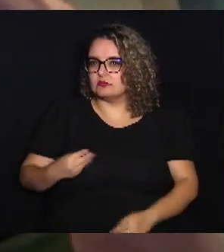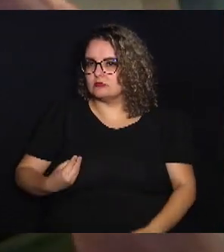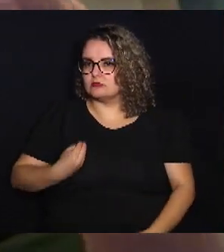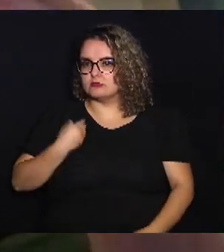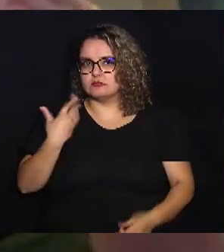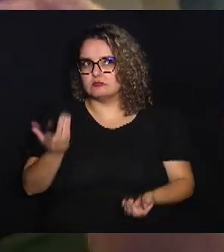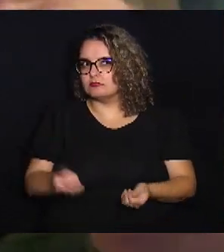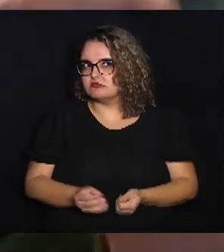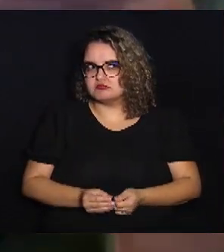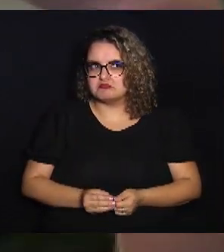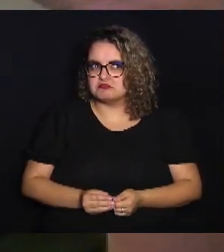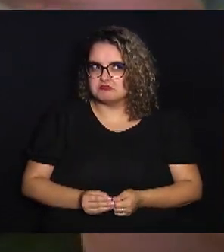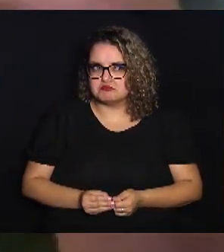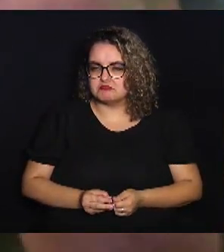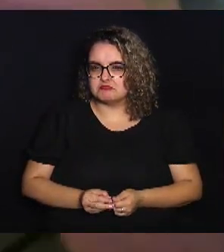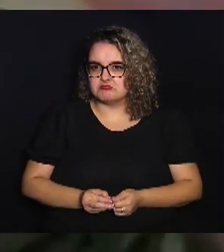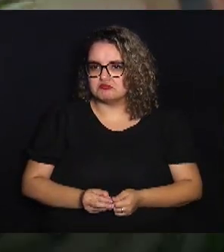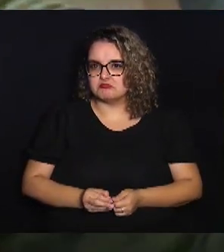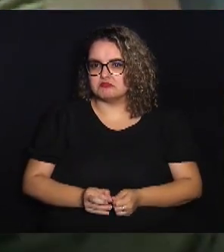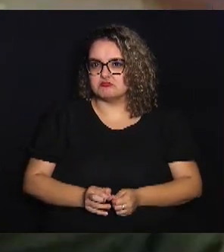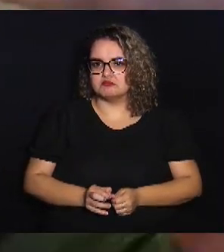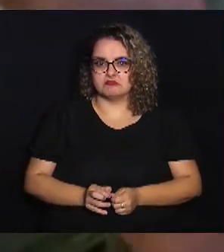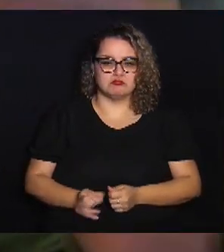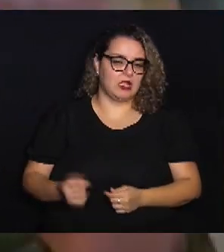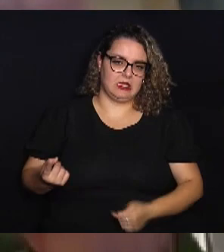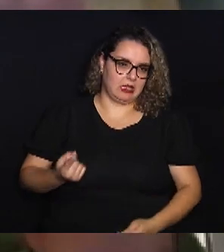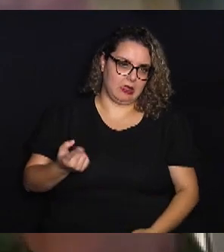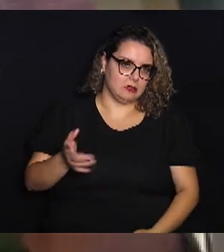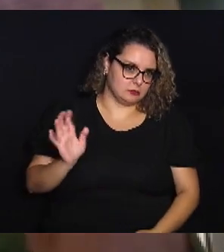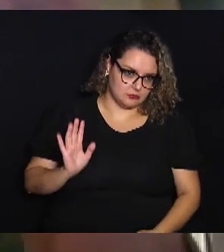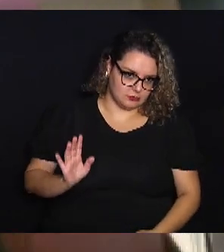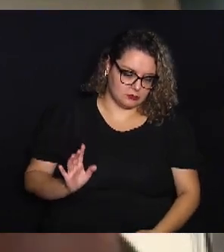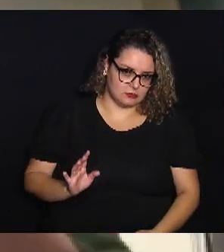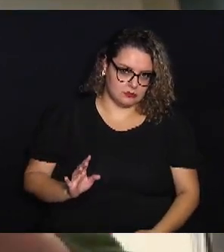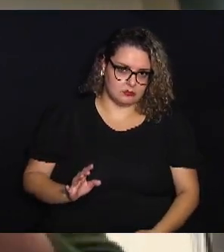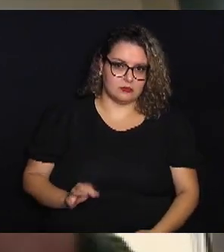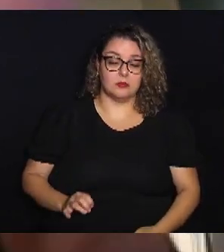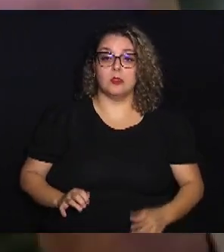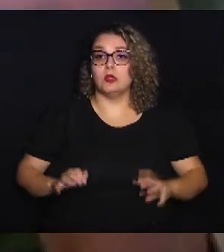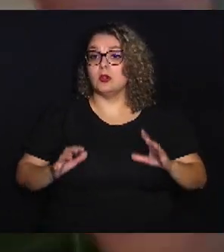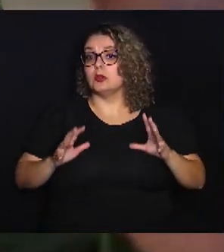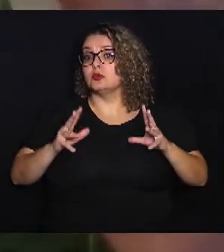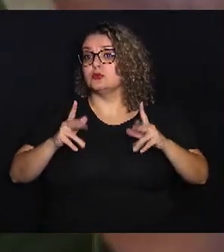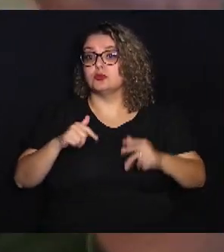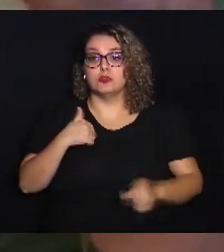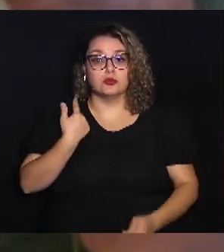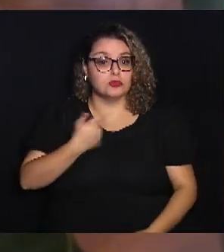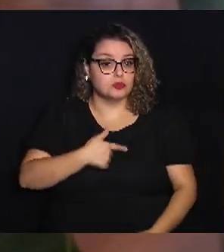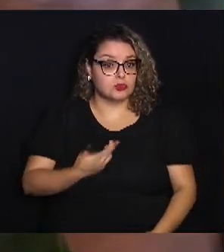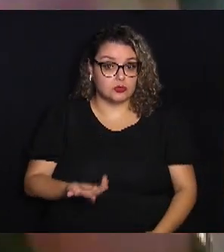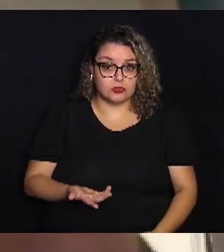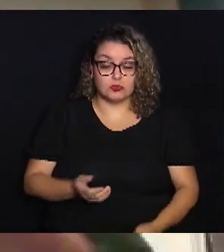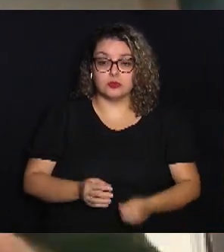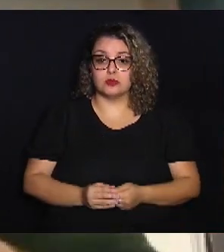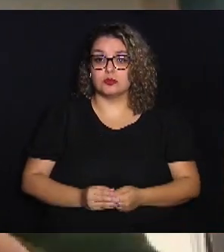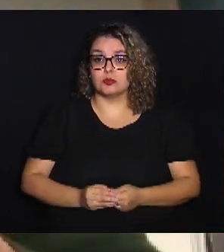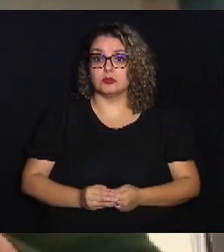vida ad eterno, todos nós ficaríamos